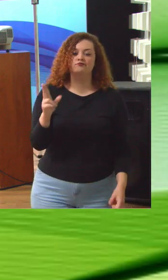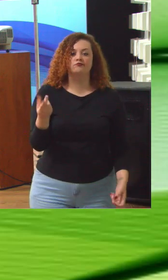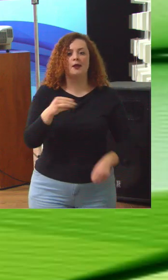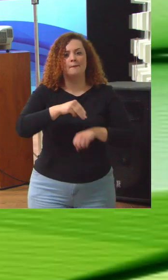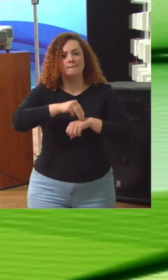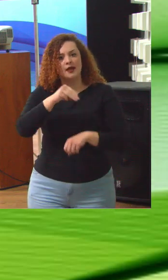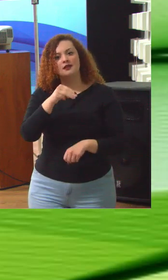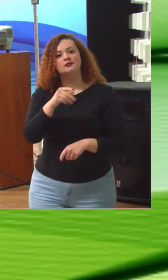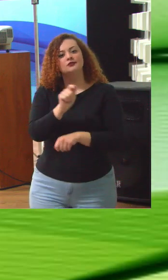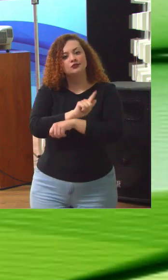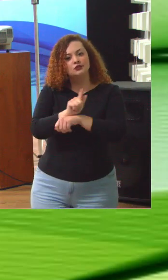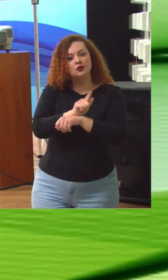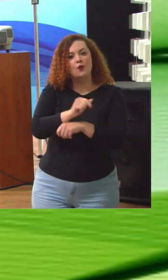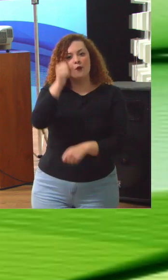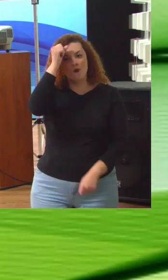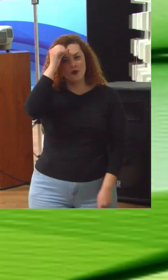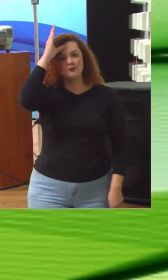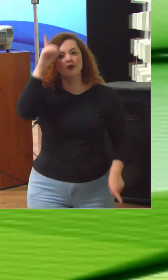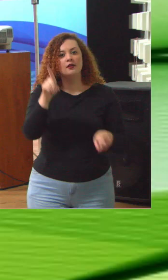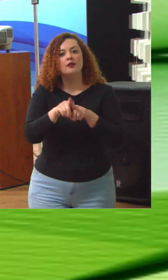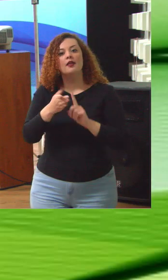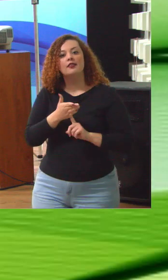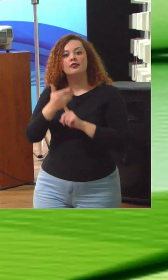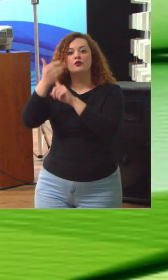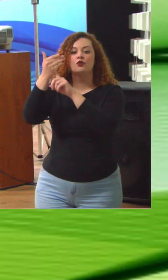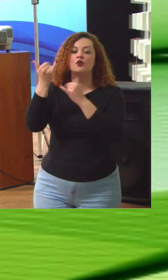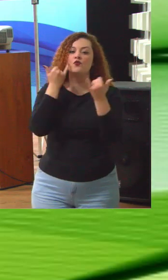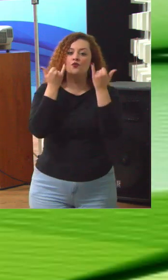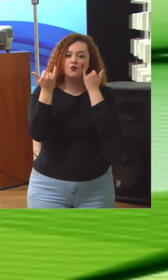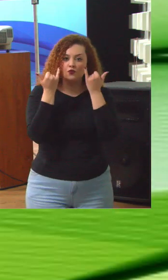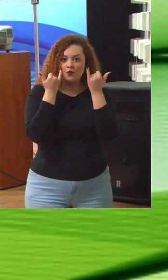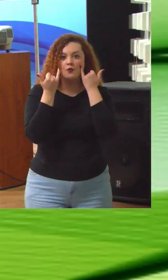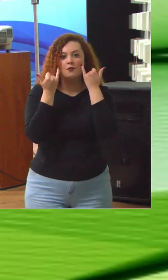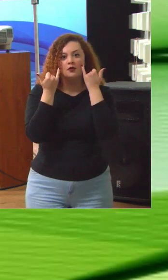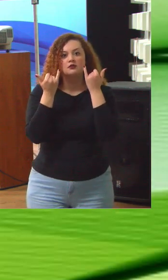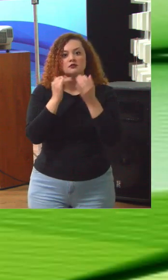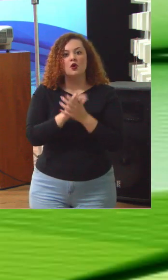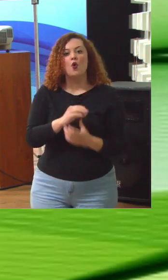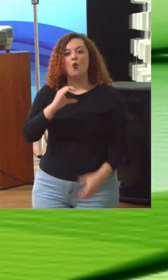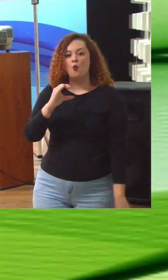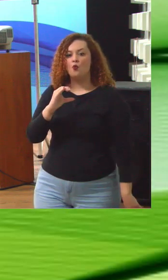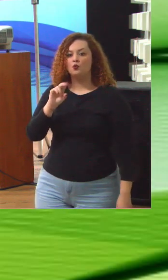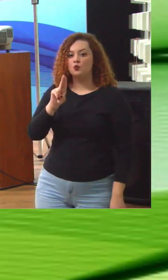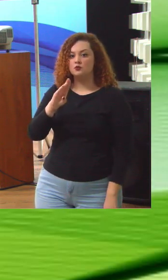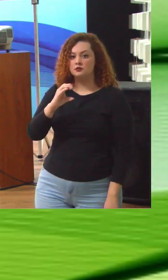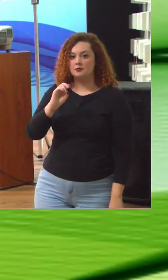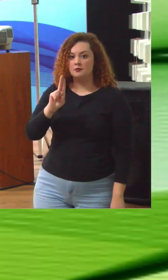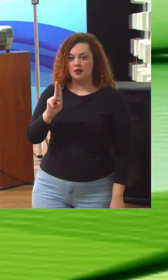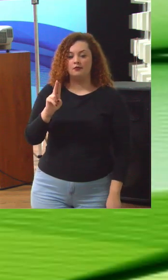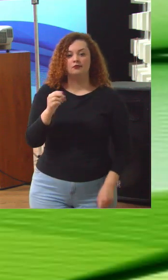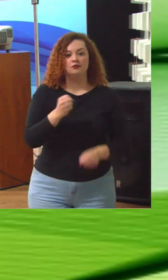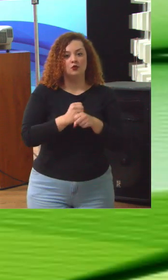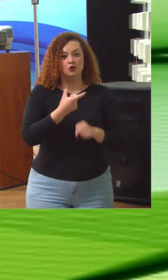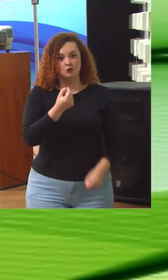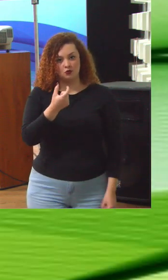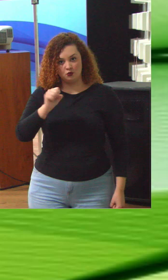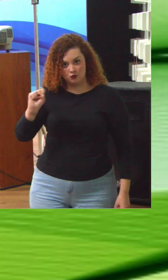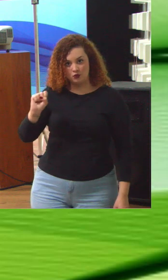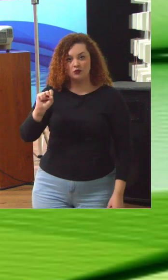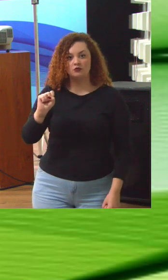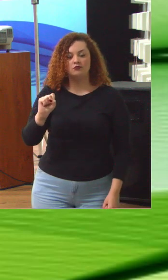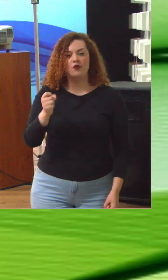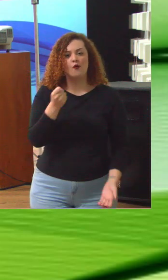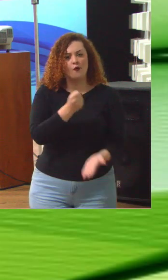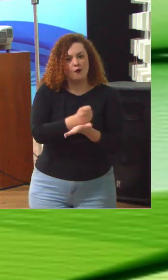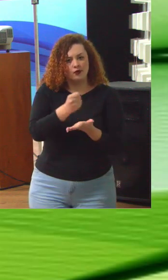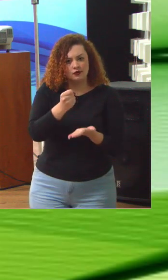em gestão do conhecimento e da tecnologia da informação UCB 2008, com ênfase em contratações de